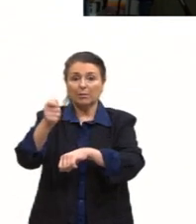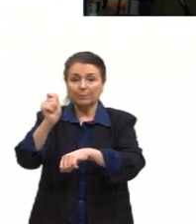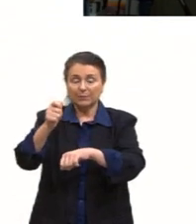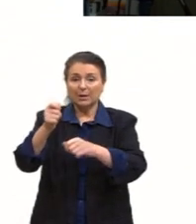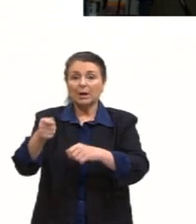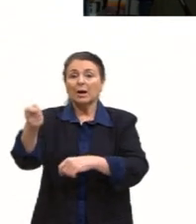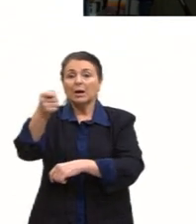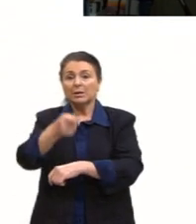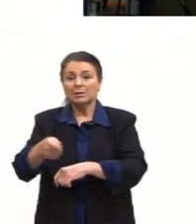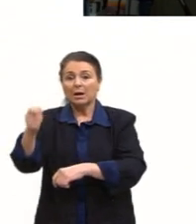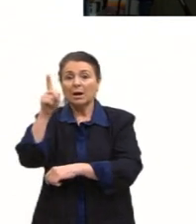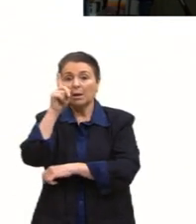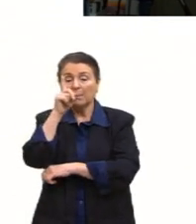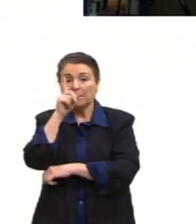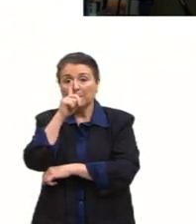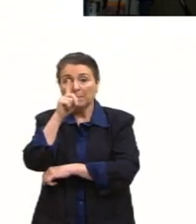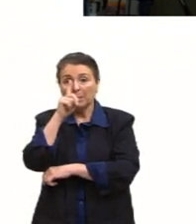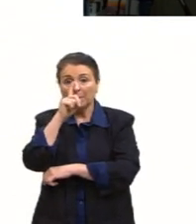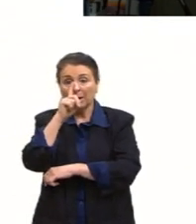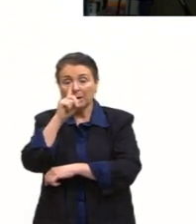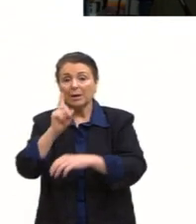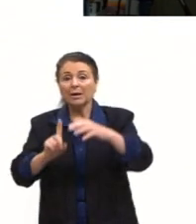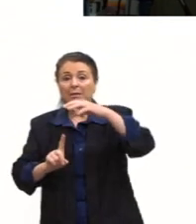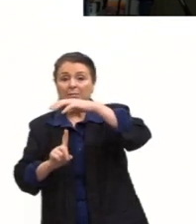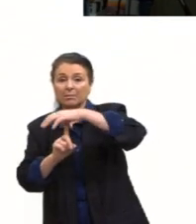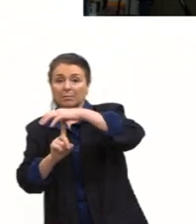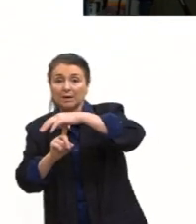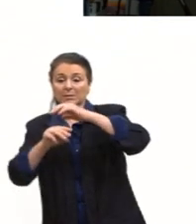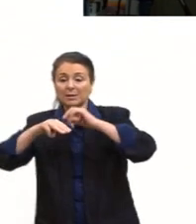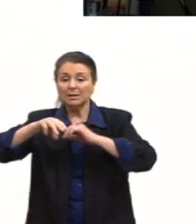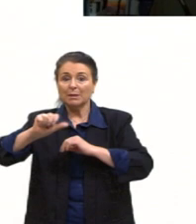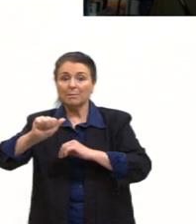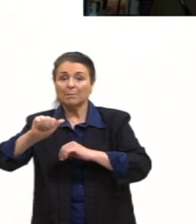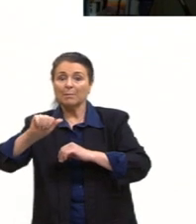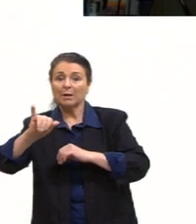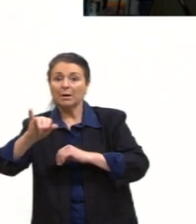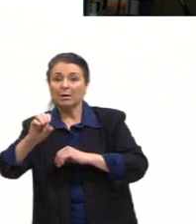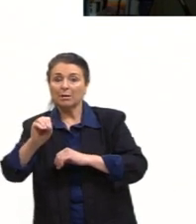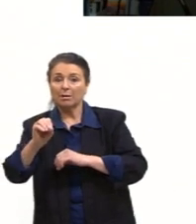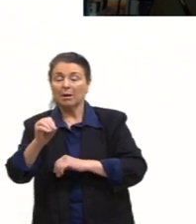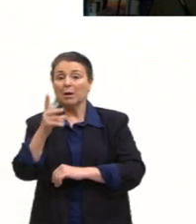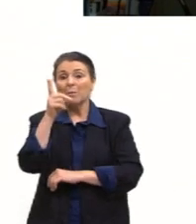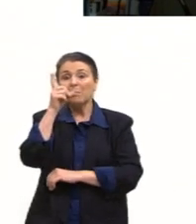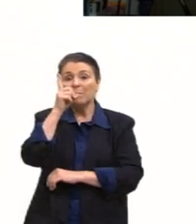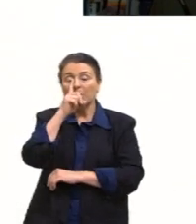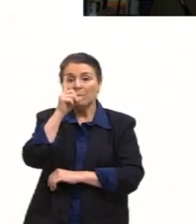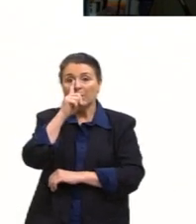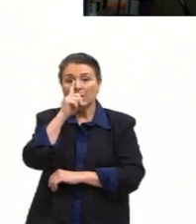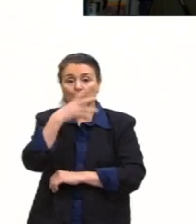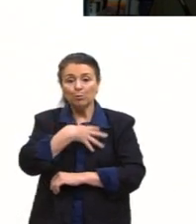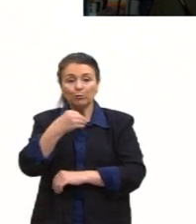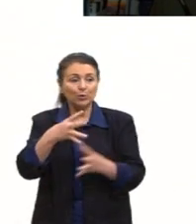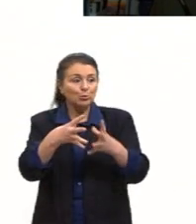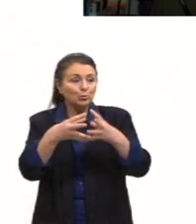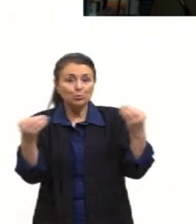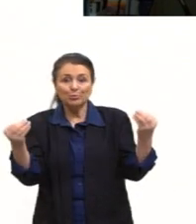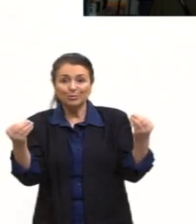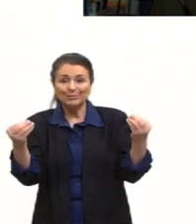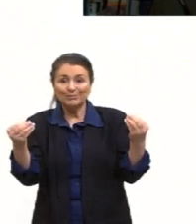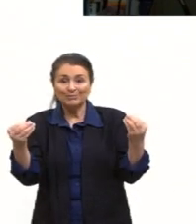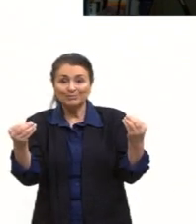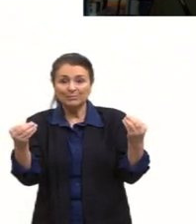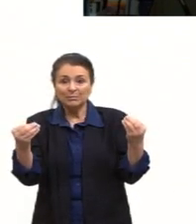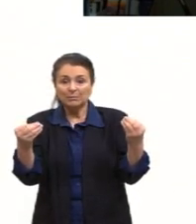Madres de Plaza de Maio. São mães que perderam seus filhos, e essas mães, os